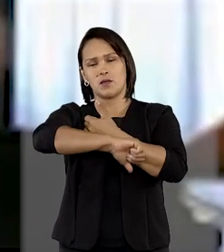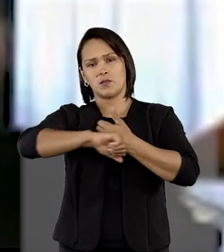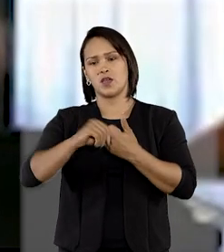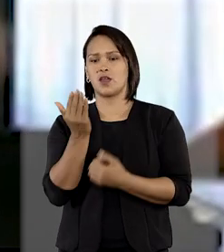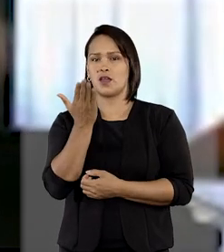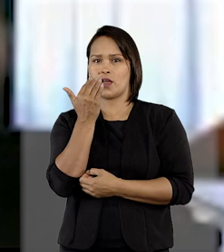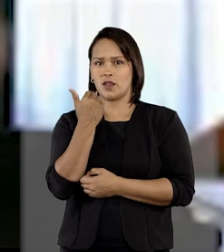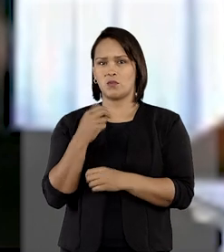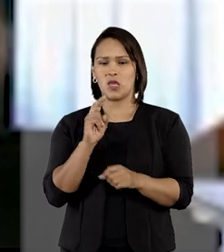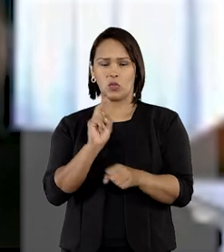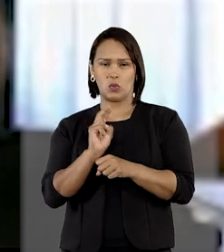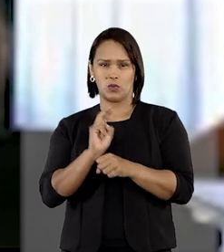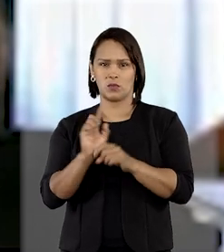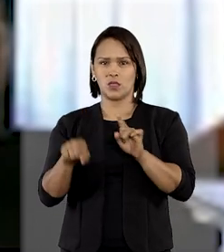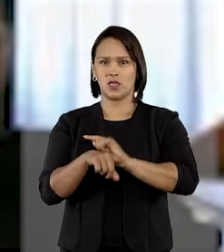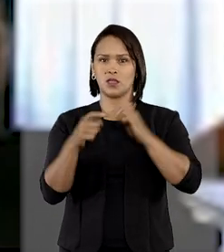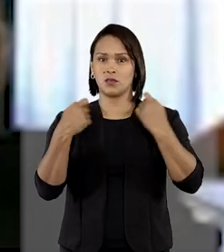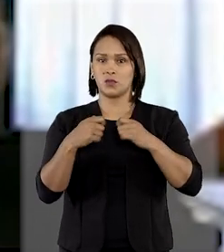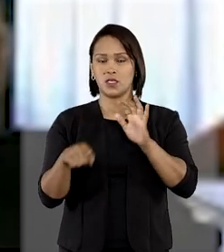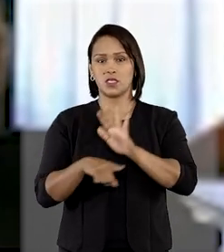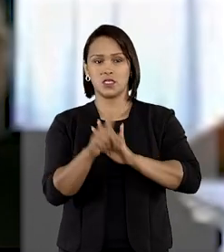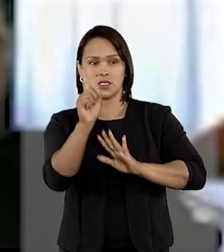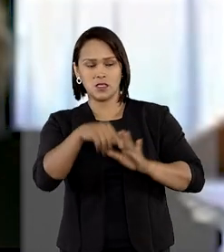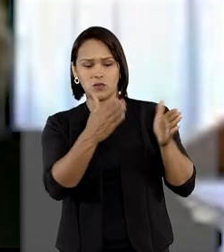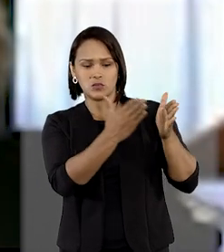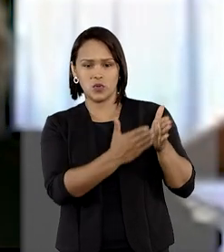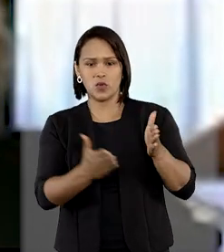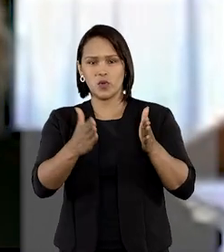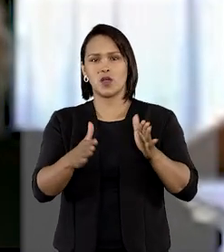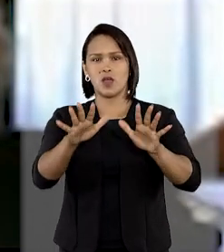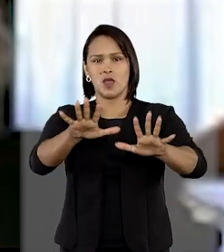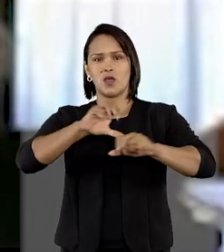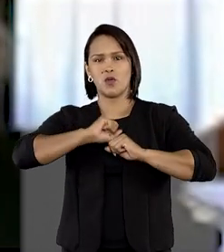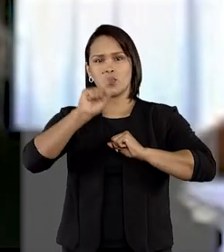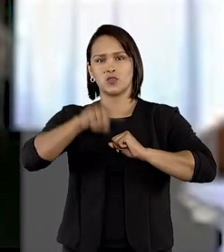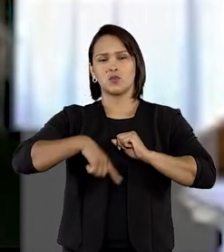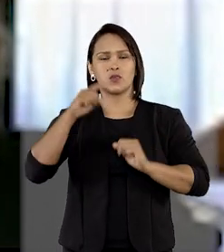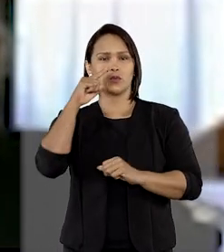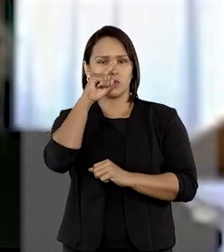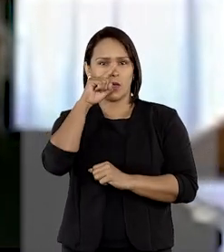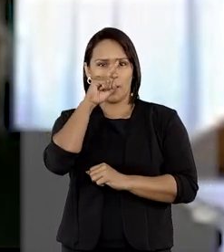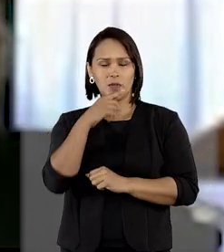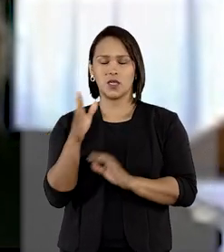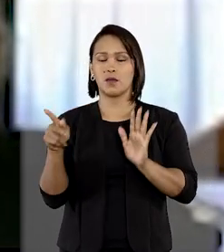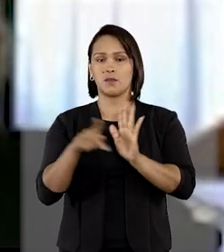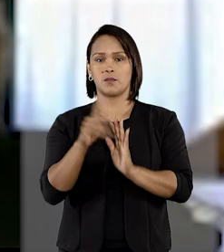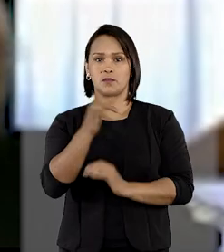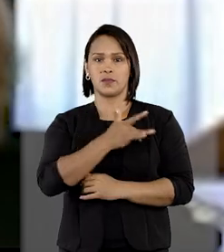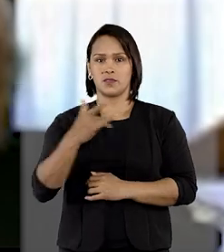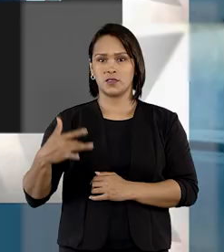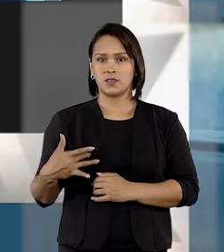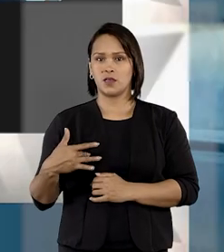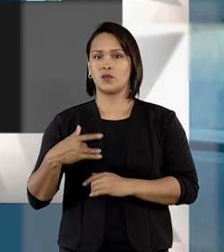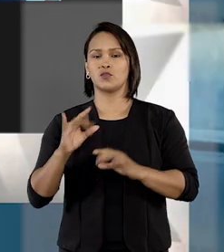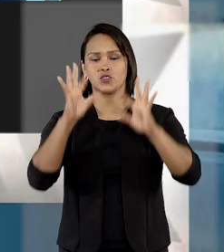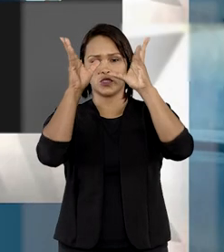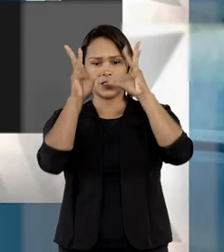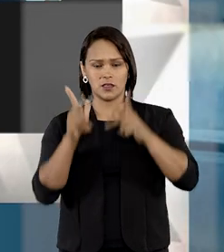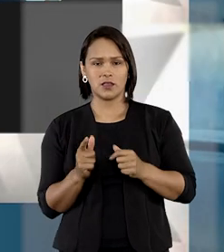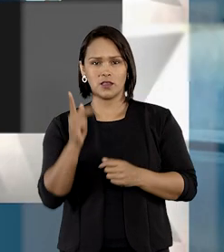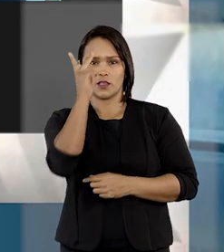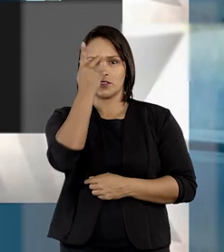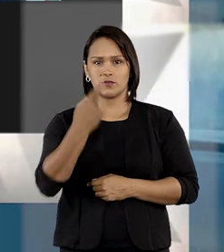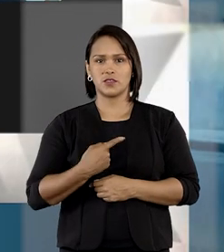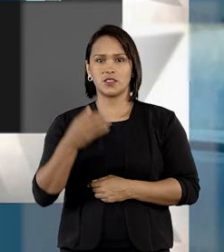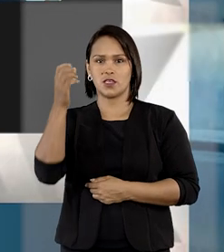decorre da exposição do consumidor ao risco concreto de lesão à sua saúde e integridade física ou psíquica. A segunda